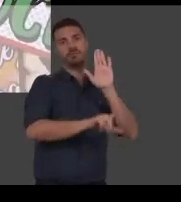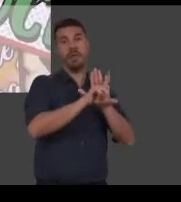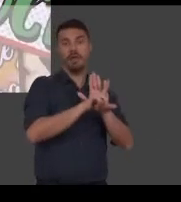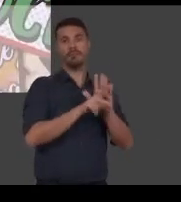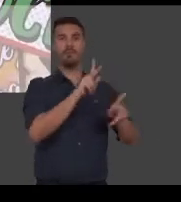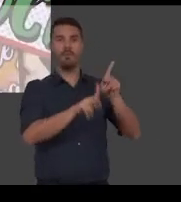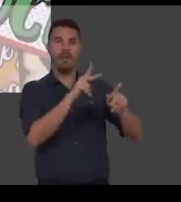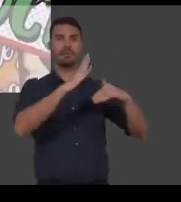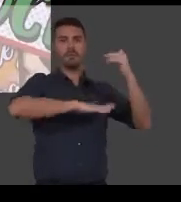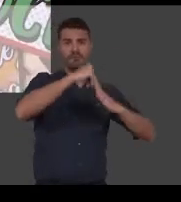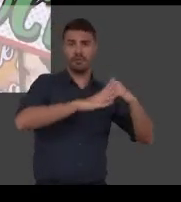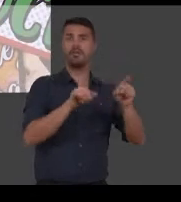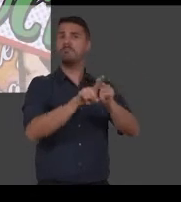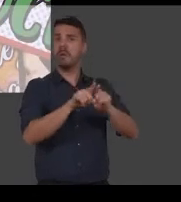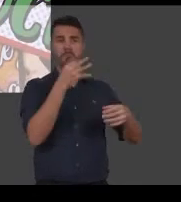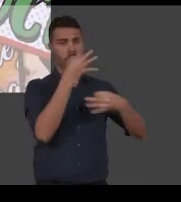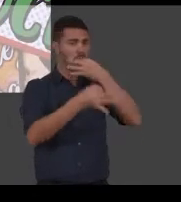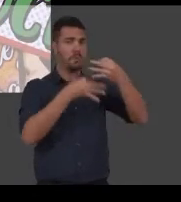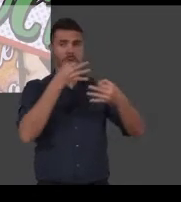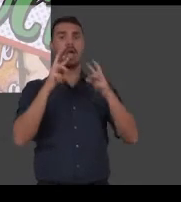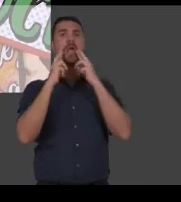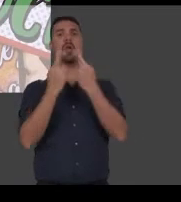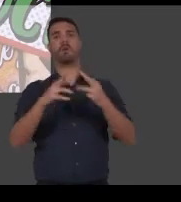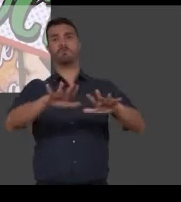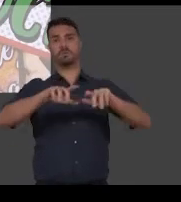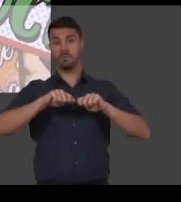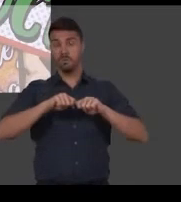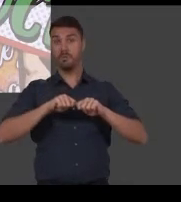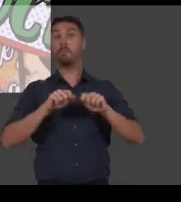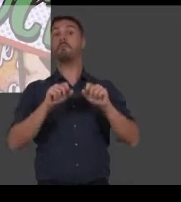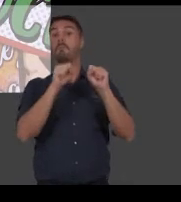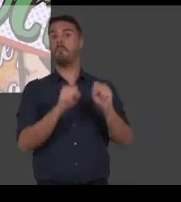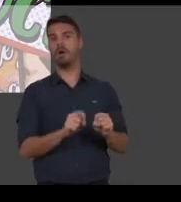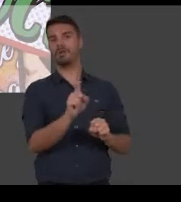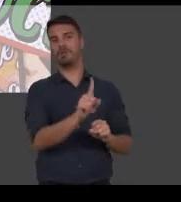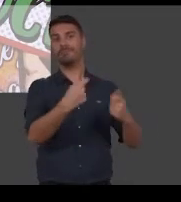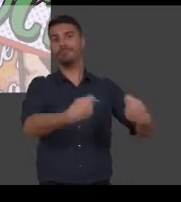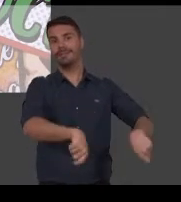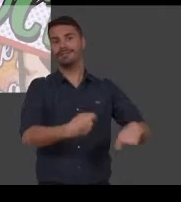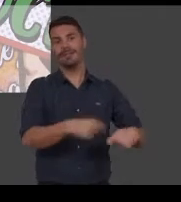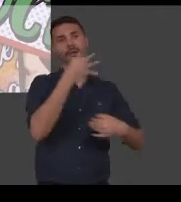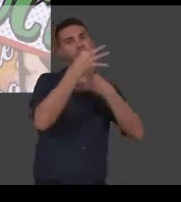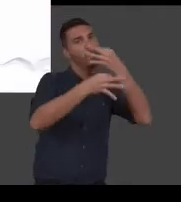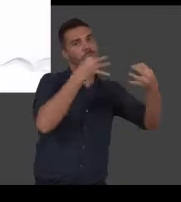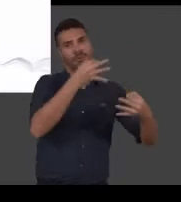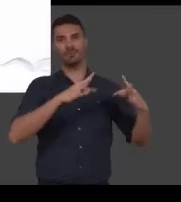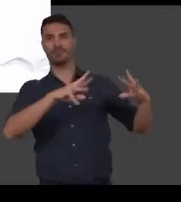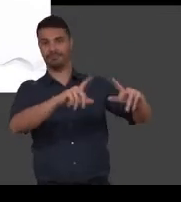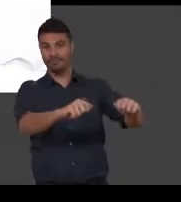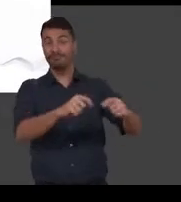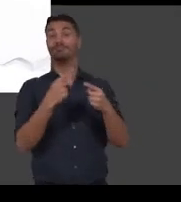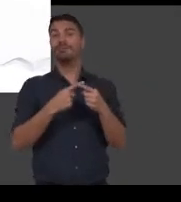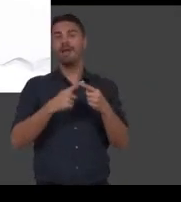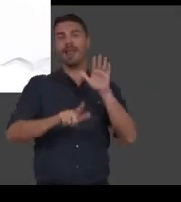população e especialistas também podem ser ouvidos nas audiências públicas. Quer dizer, podem não, devem ser ouvidos. Afinal